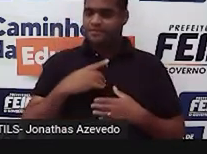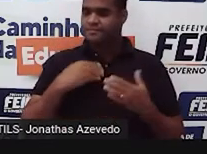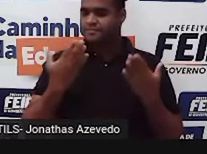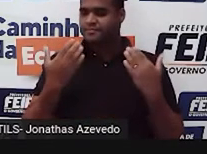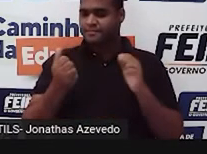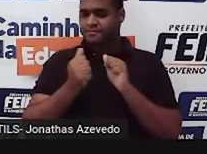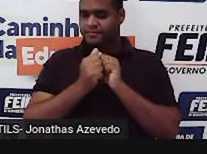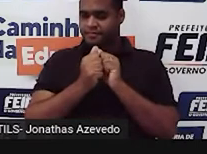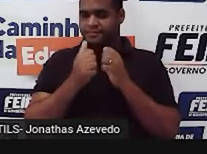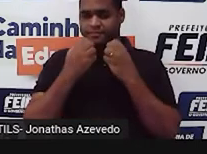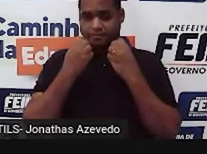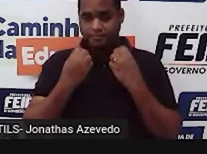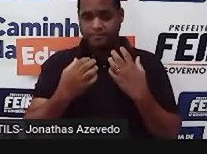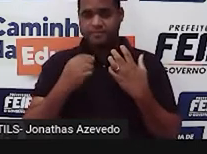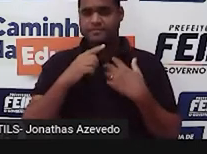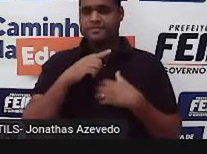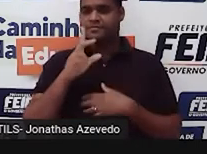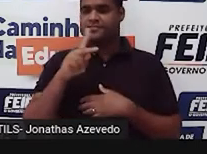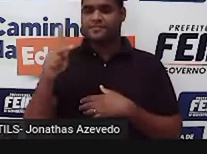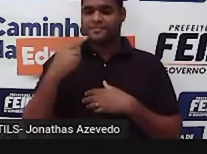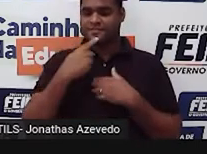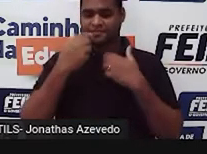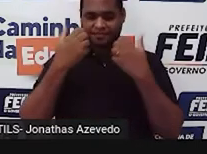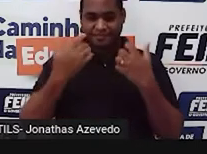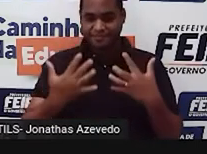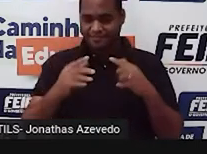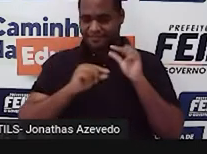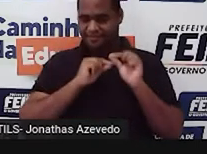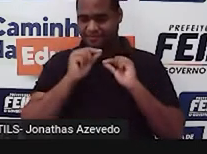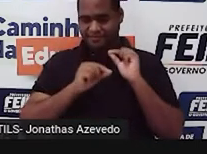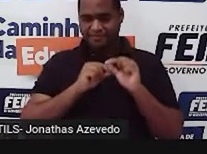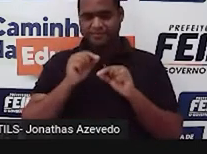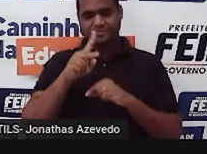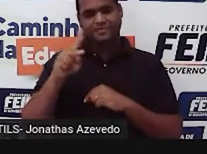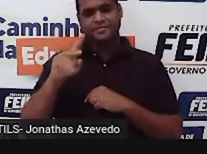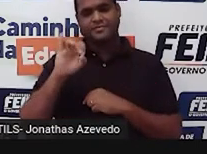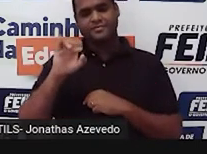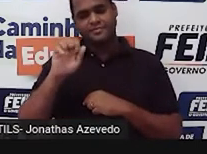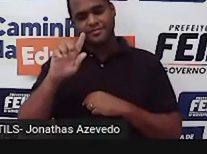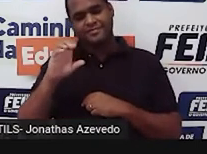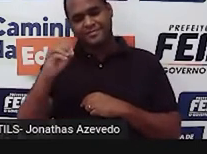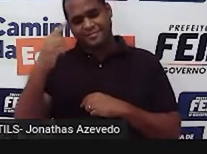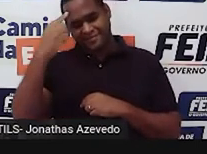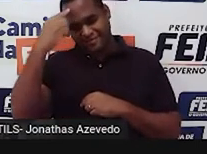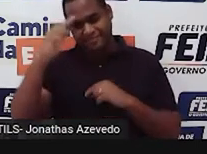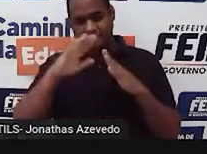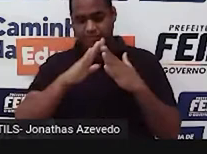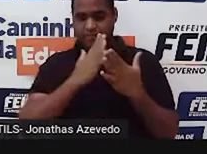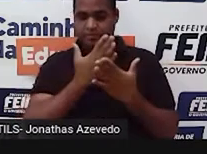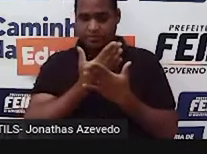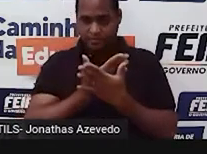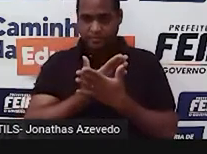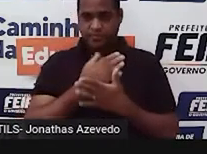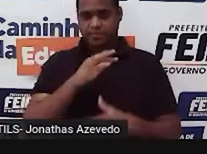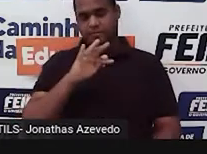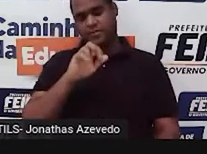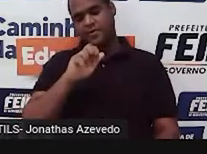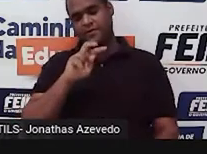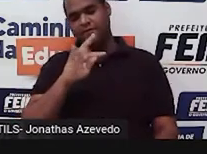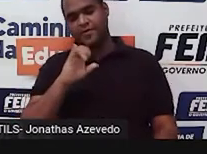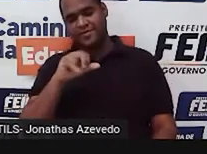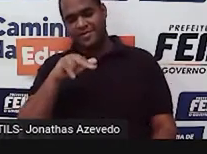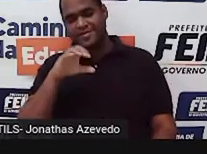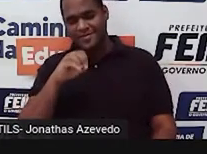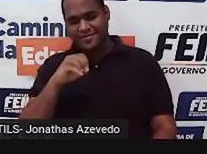juntos? E esse professor que está aqui falando, o professor Iago Ramos, vem lá da Escola Municipal Faustino de